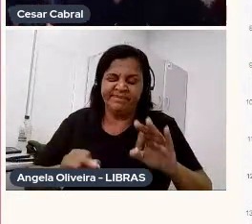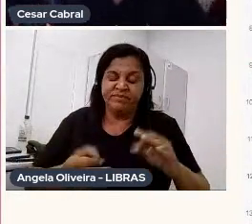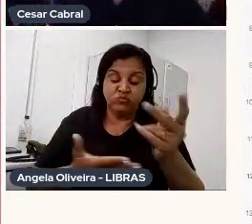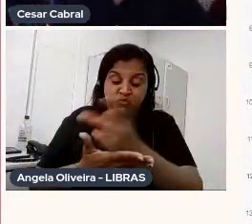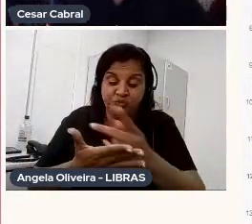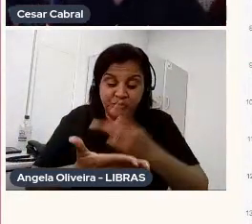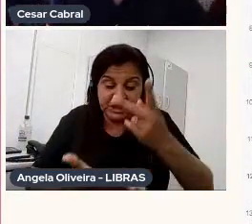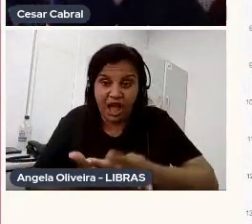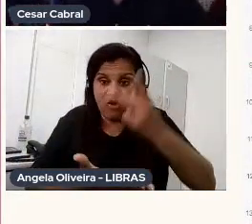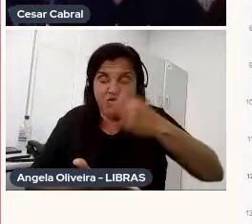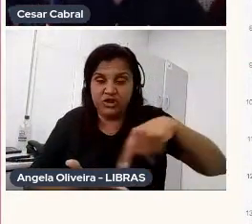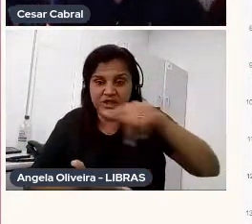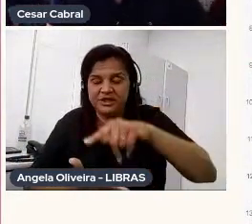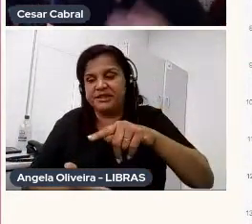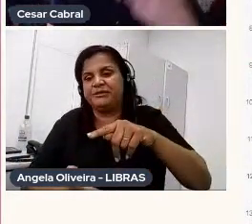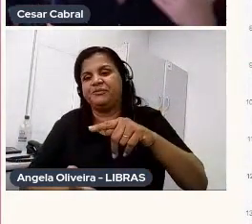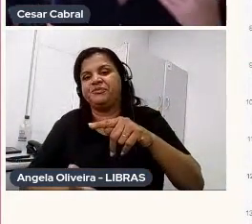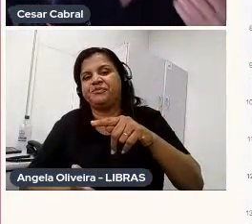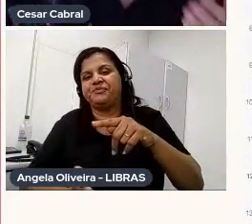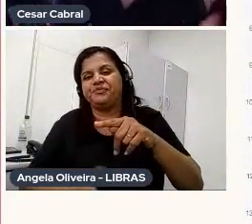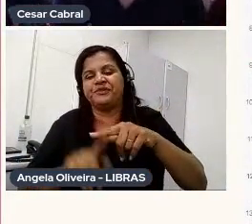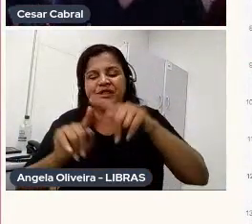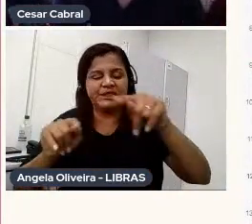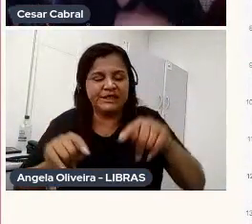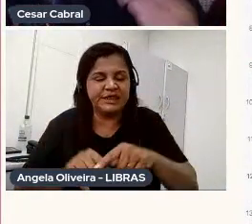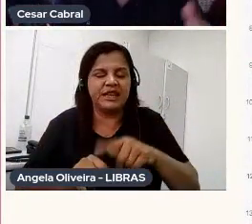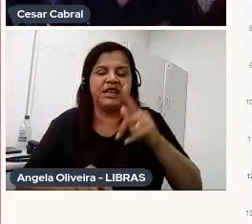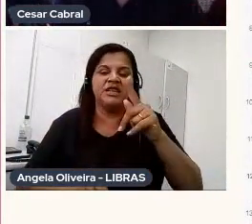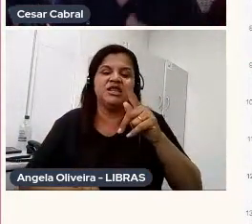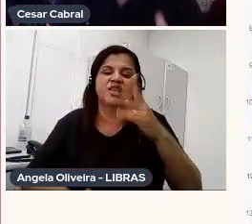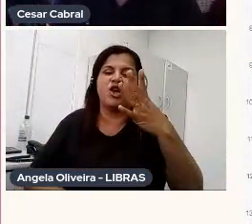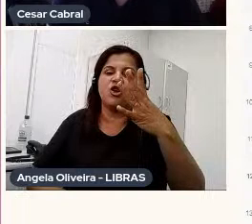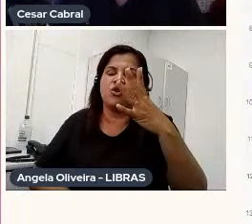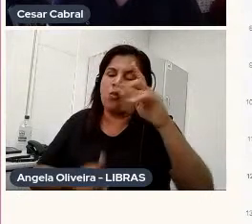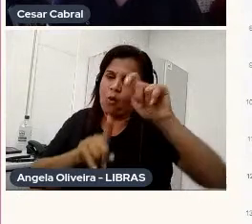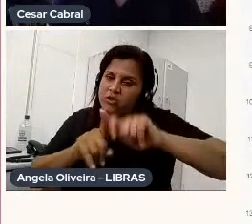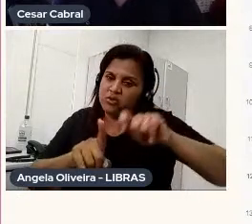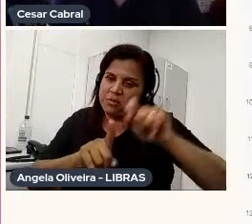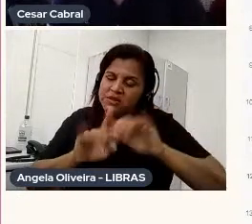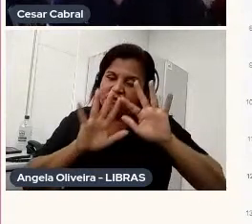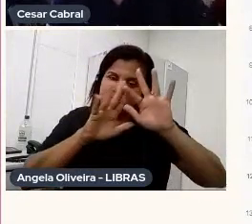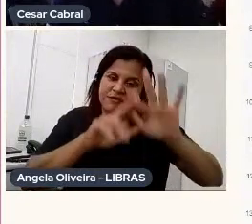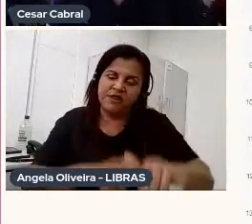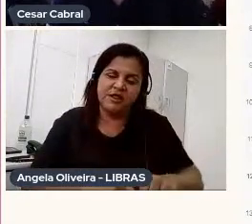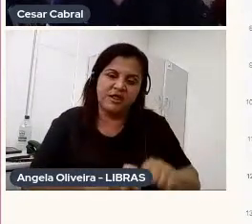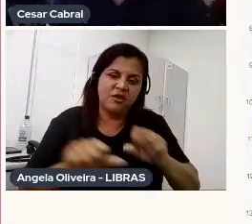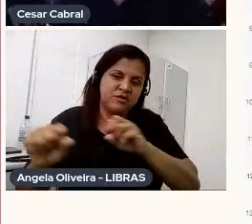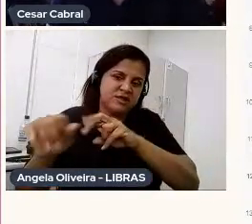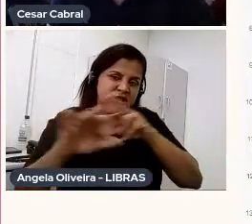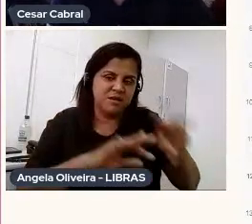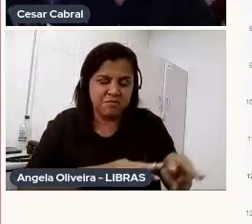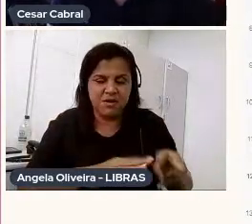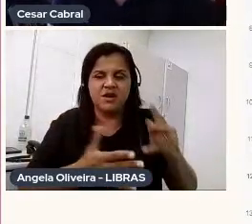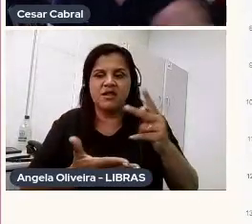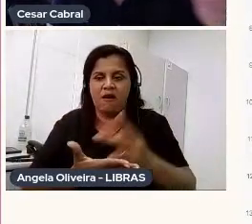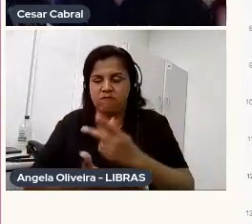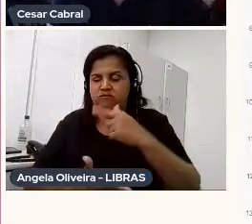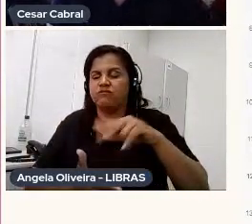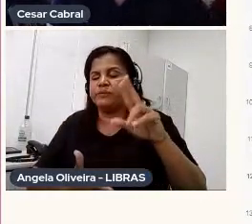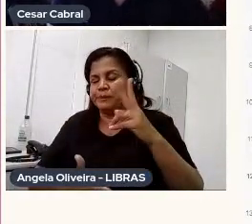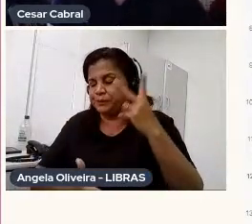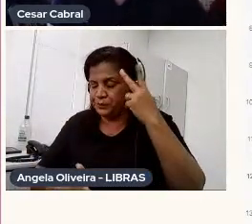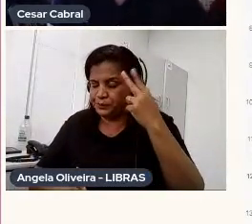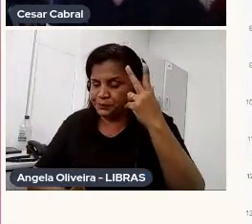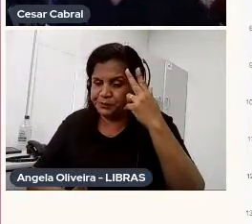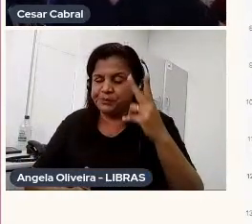nessa galeria durante quatro meses, né, então a gente ia de final de semana, ela funcionava normalmente, mas final de semana, partir do momento que ela fechava, sei lá,